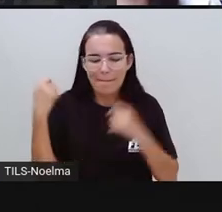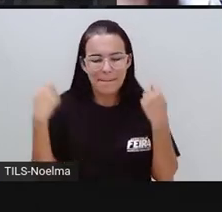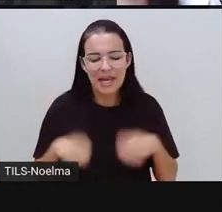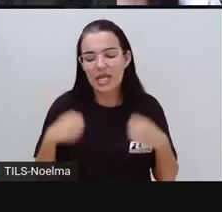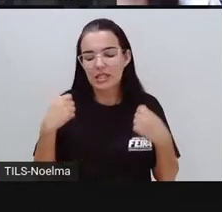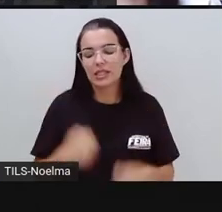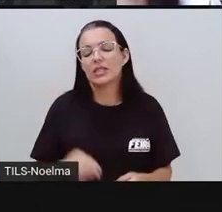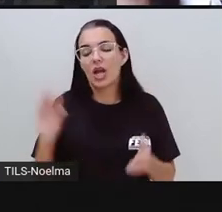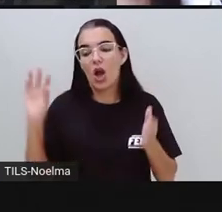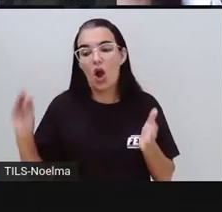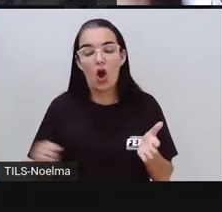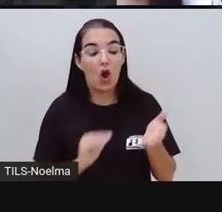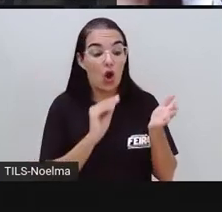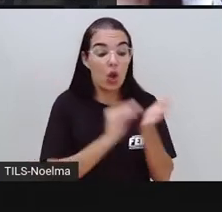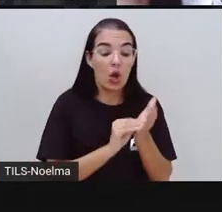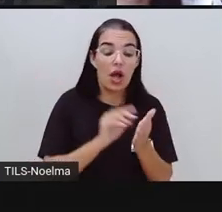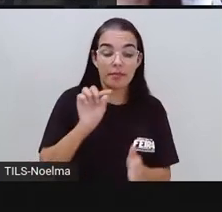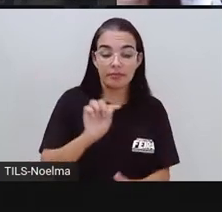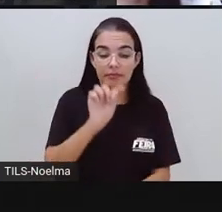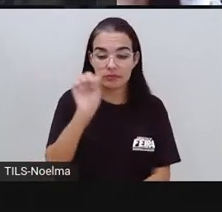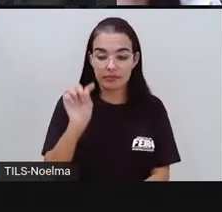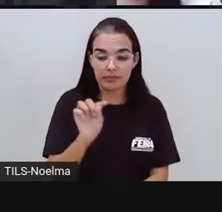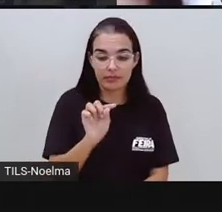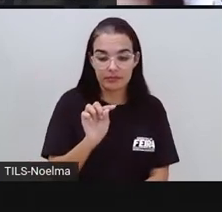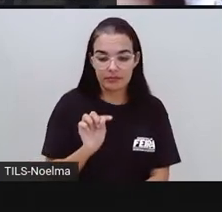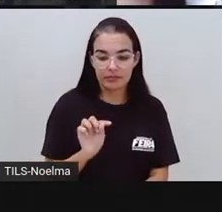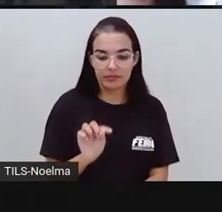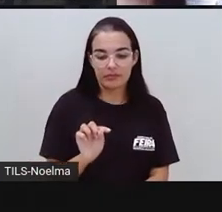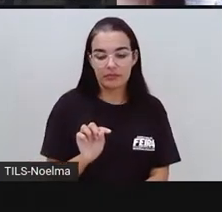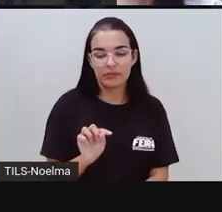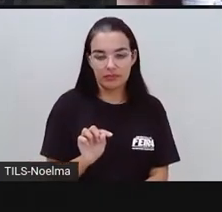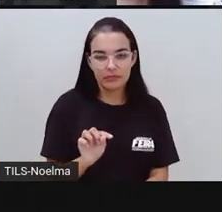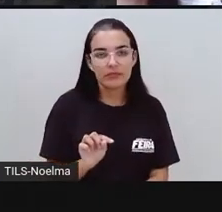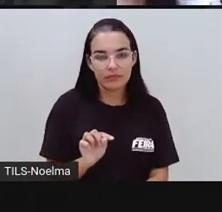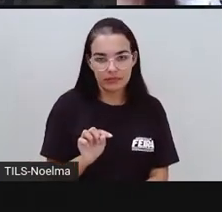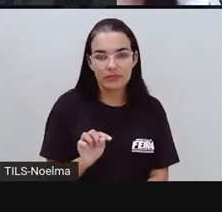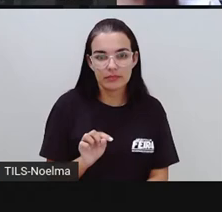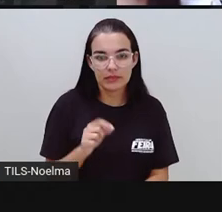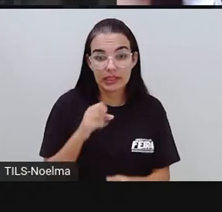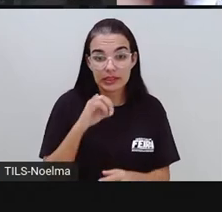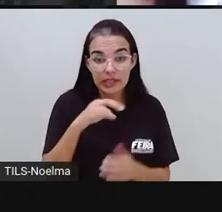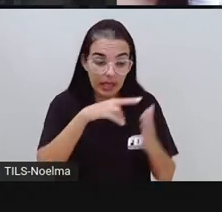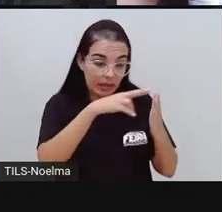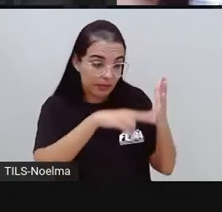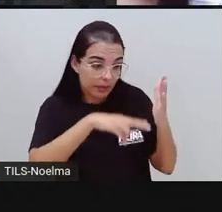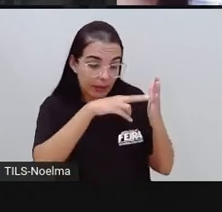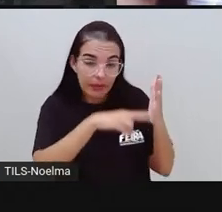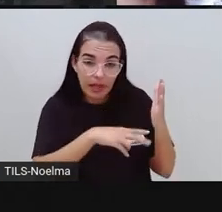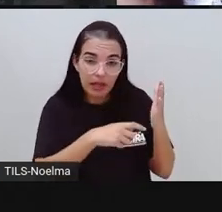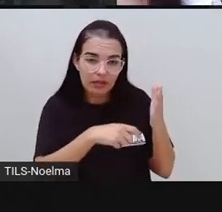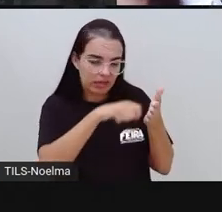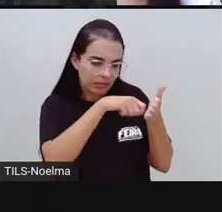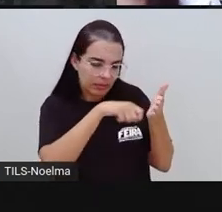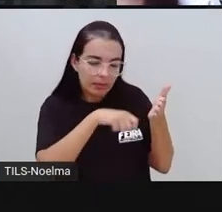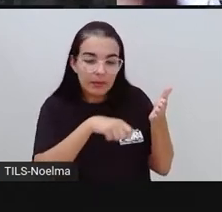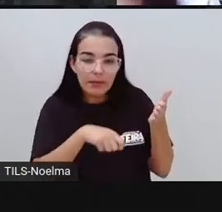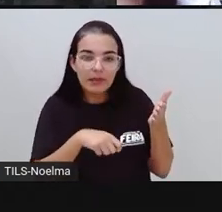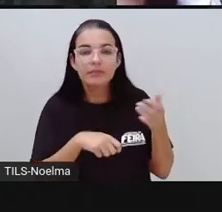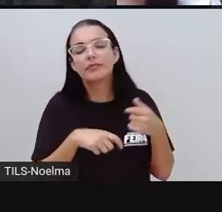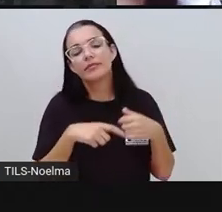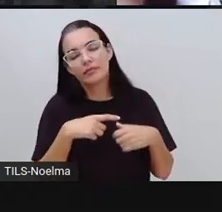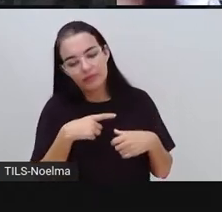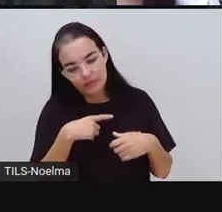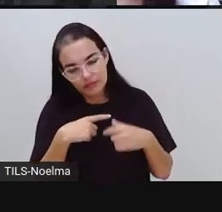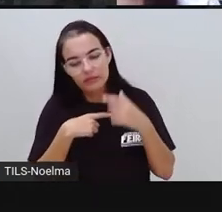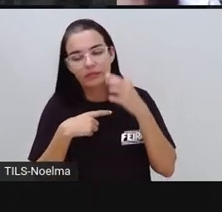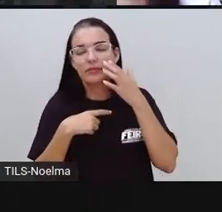é muito interessante ser observado por quem está lendo uma entrevista impressa, uma entrevista escrita, porque ali a gente